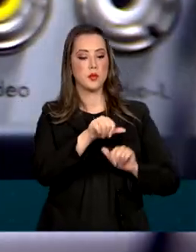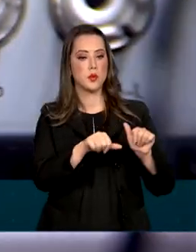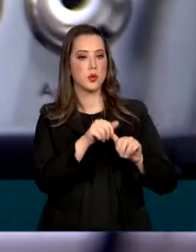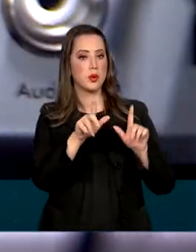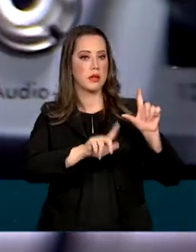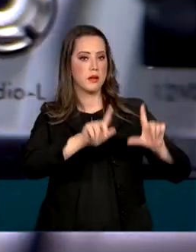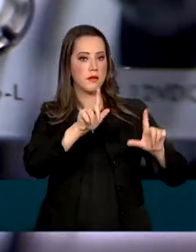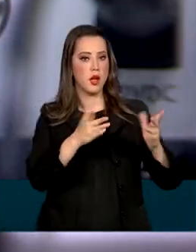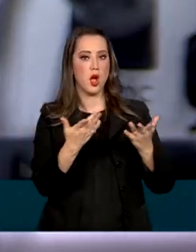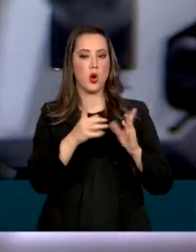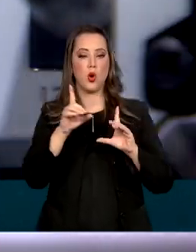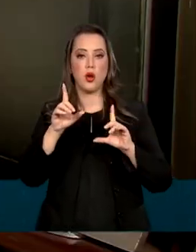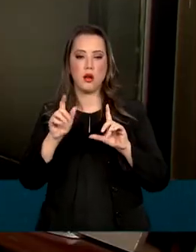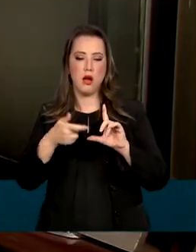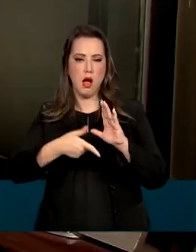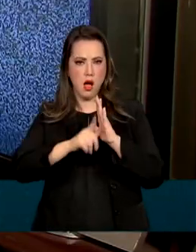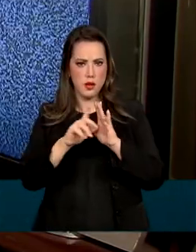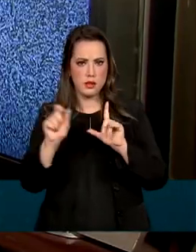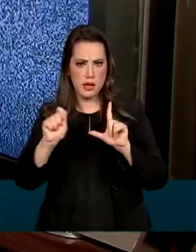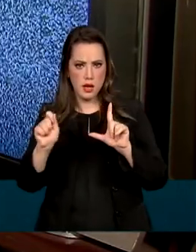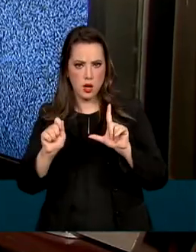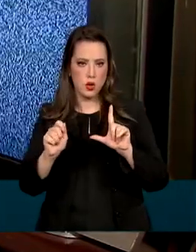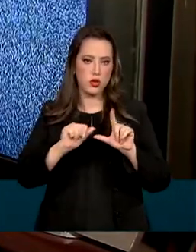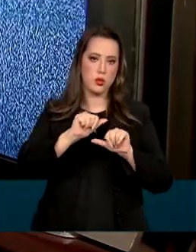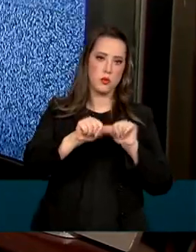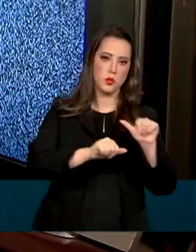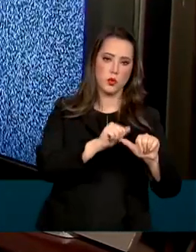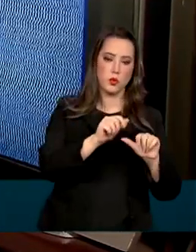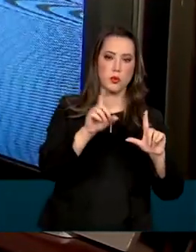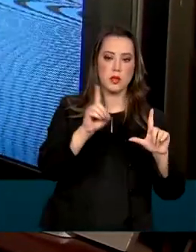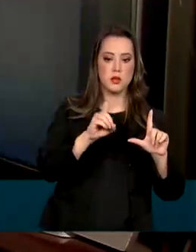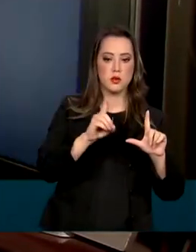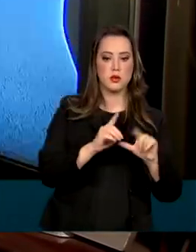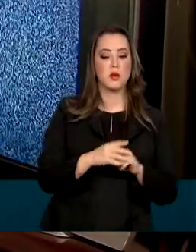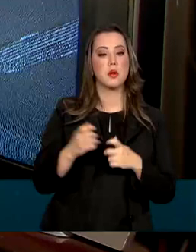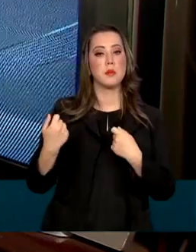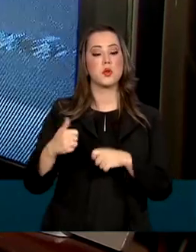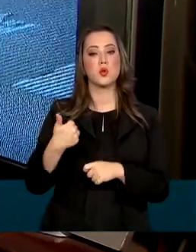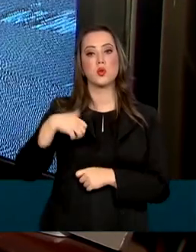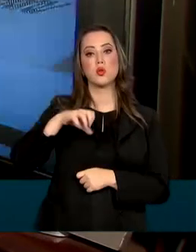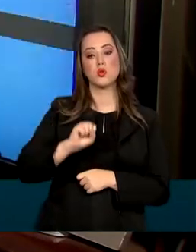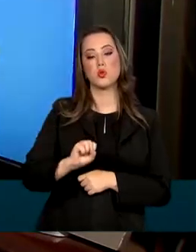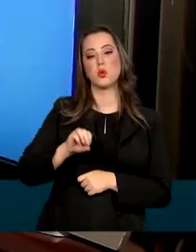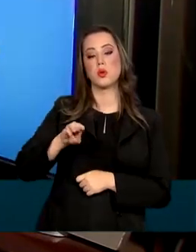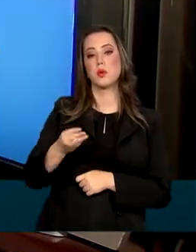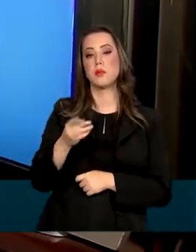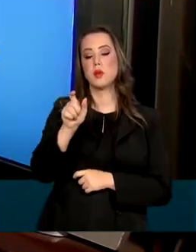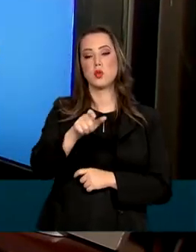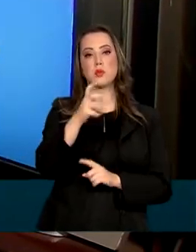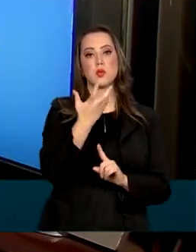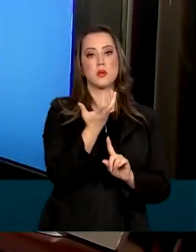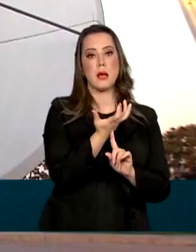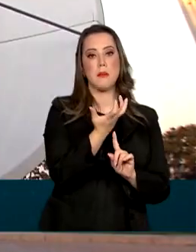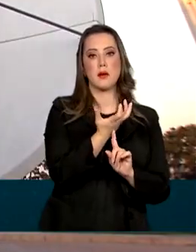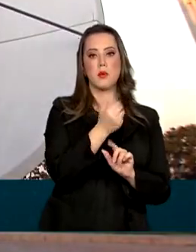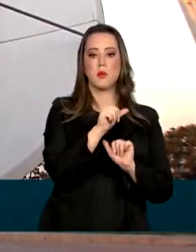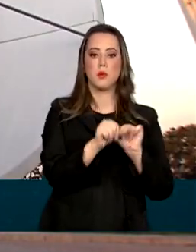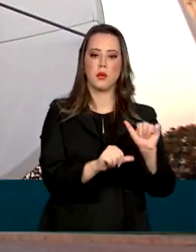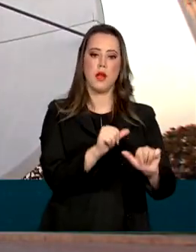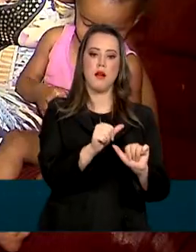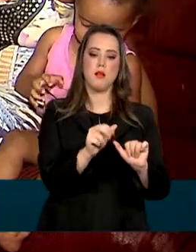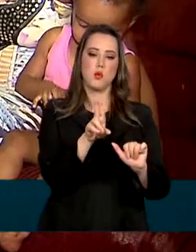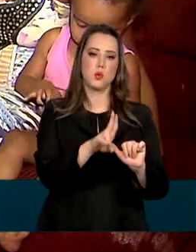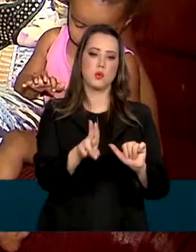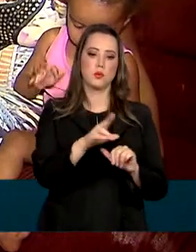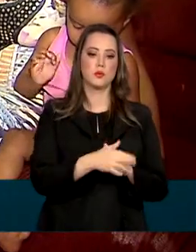necessidade da troca dos receptores de antenas parabólicas de 18 milhões de residências no país. Cerca de